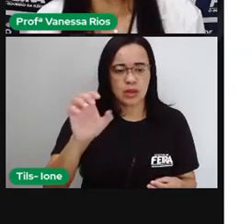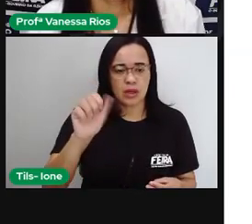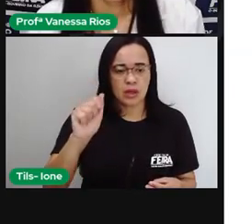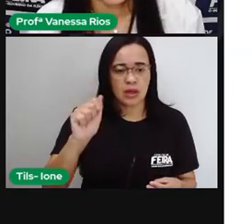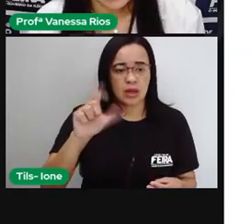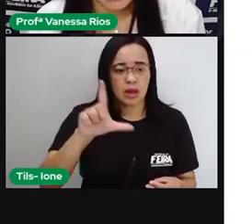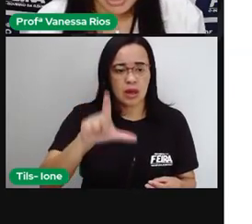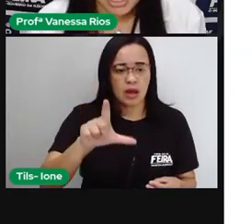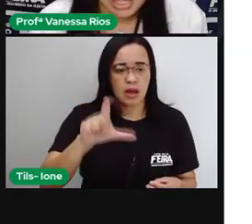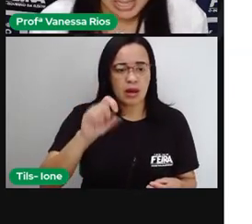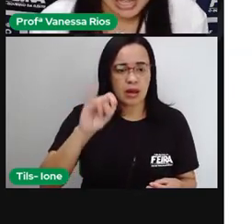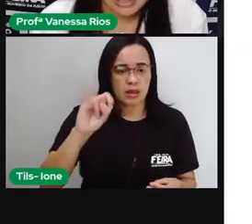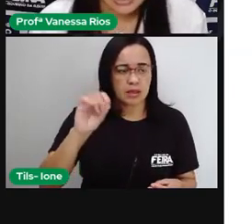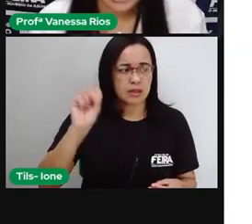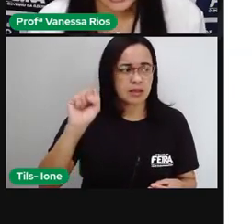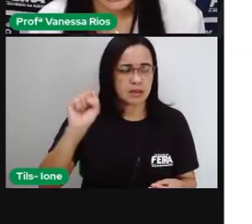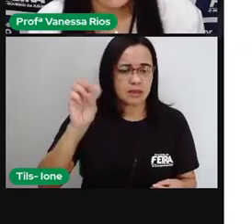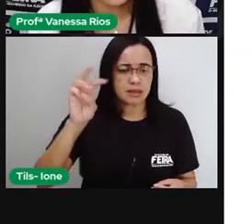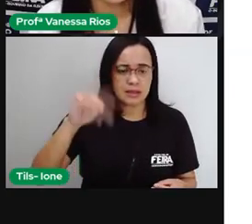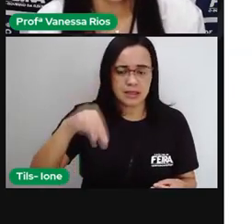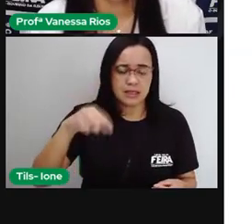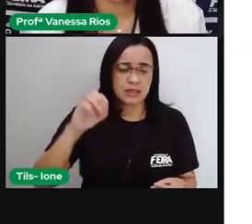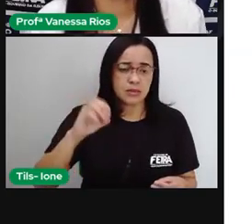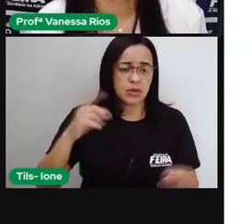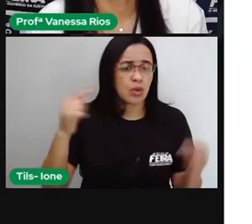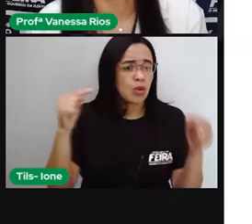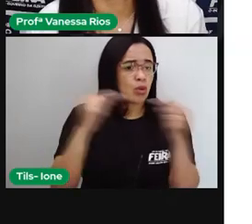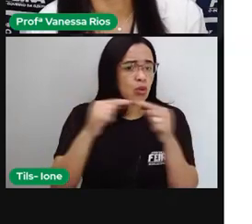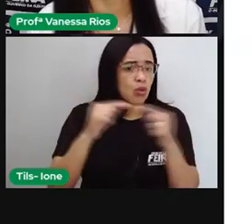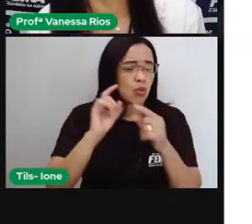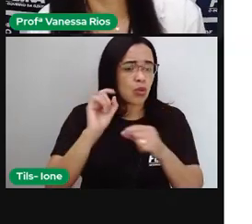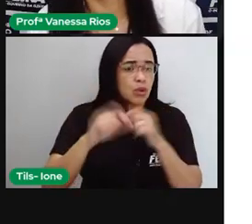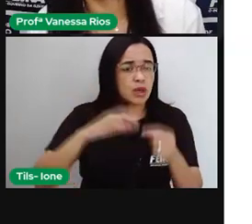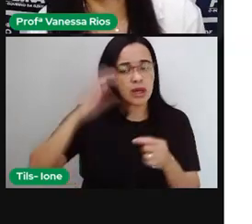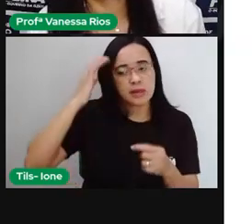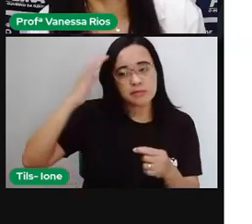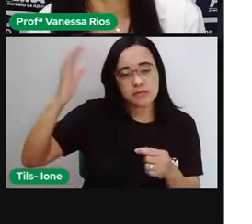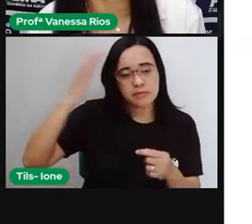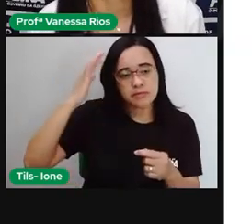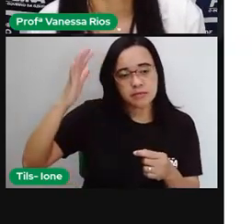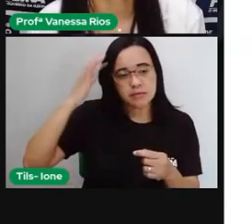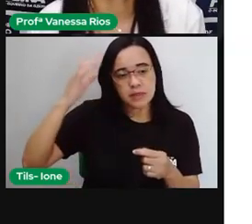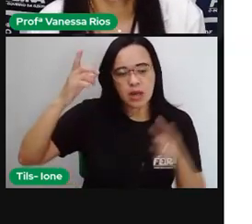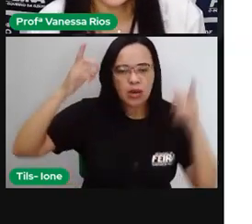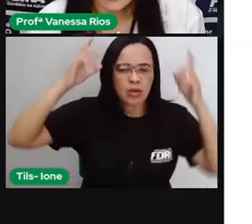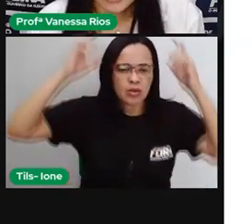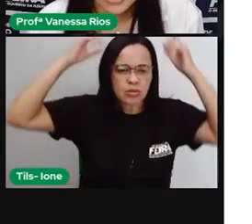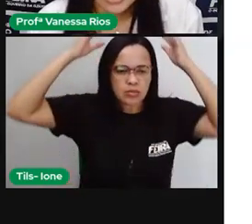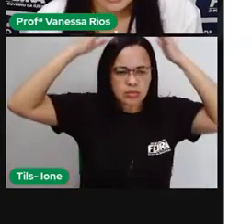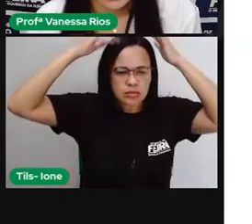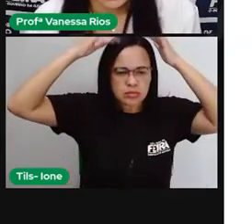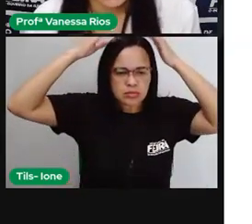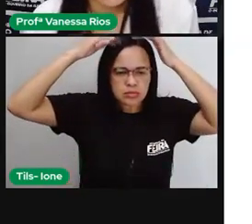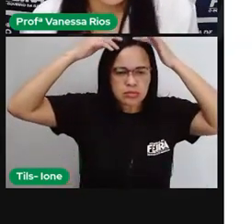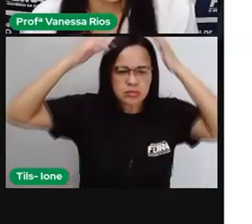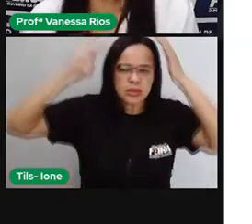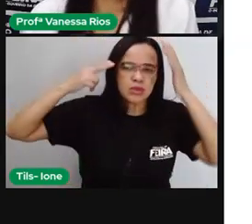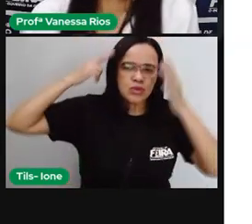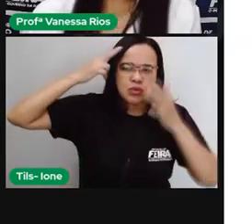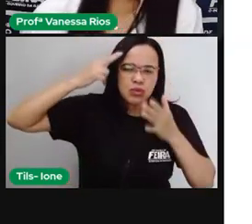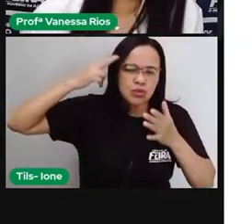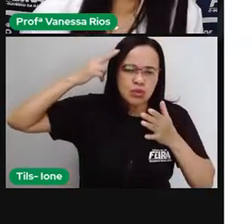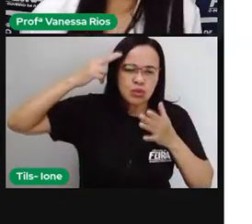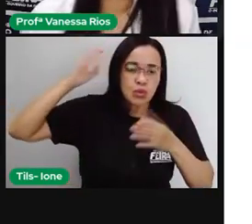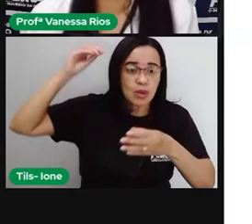valorização do que é imaginado, do que está dentro do nosso consciente, dos nossos sonhos, e